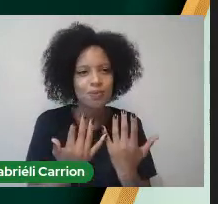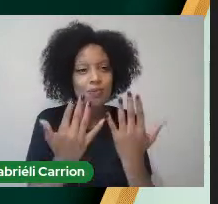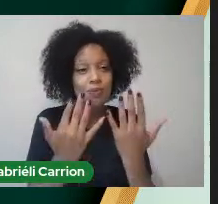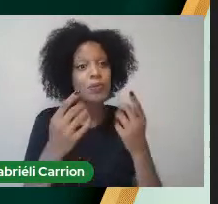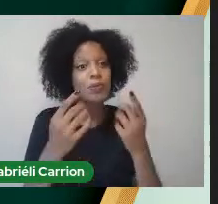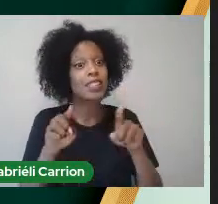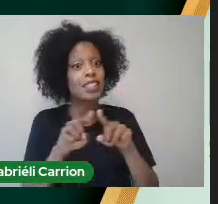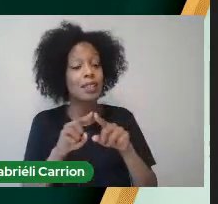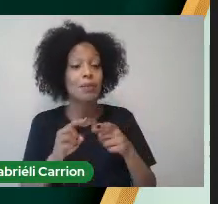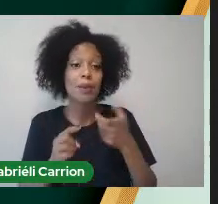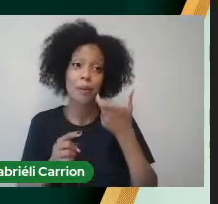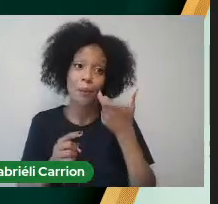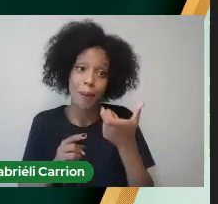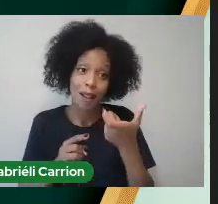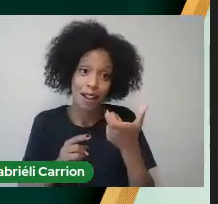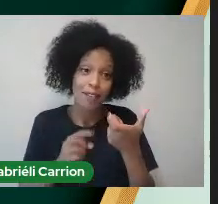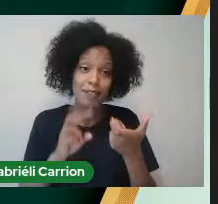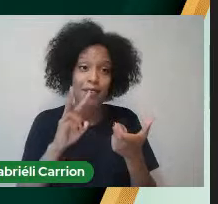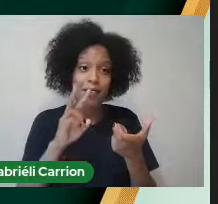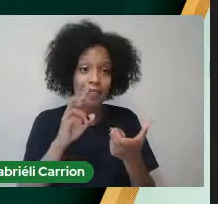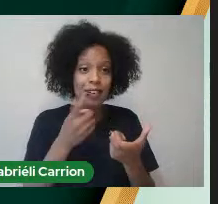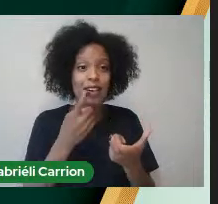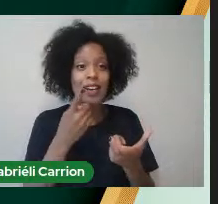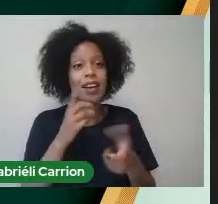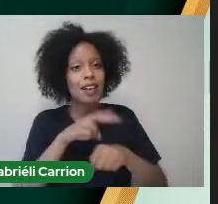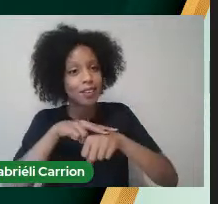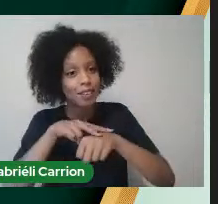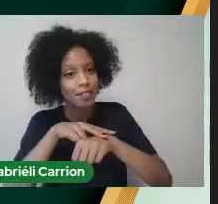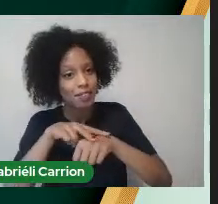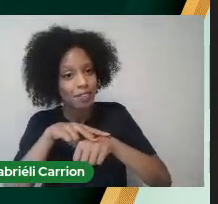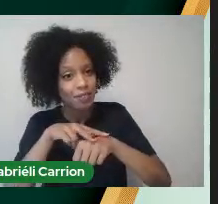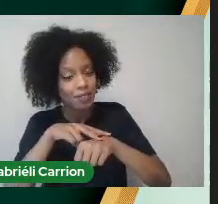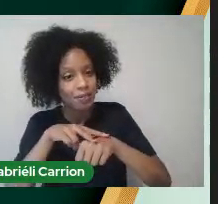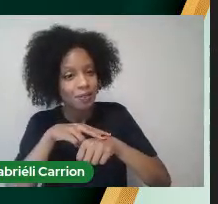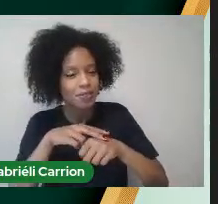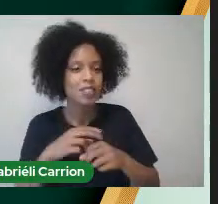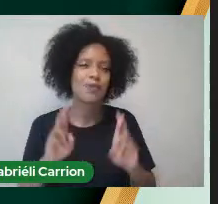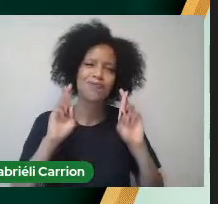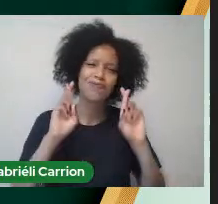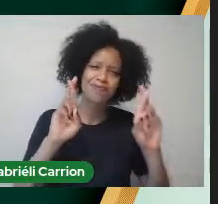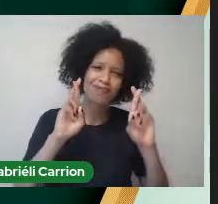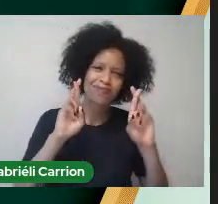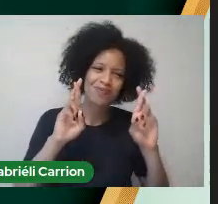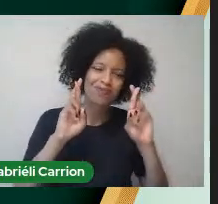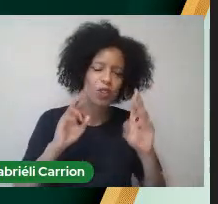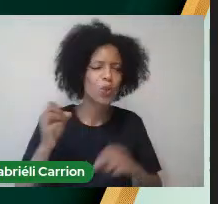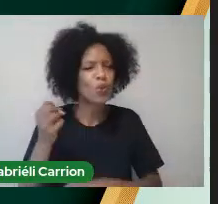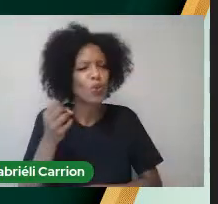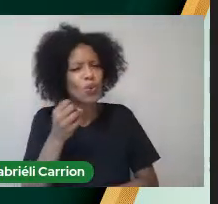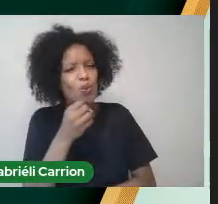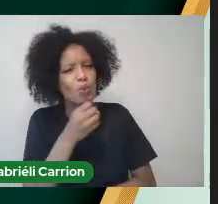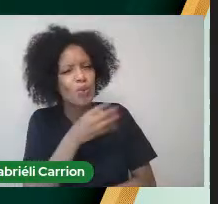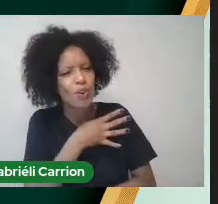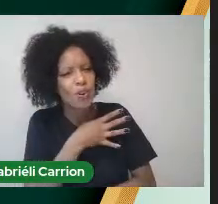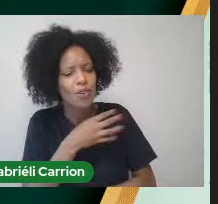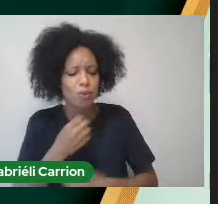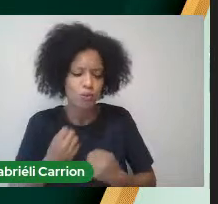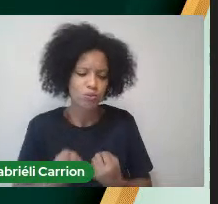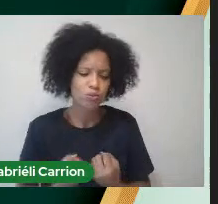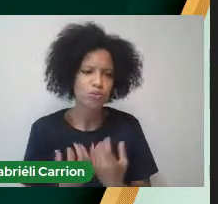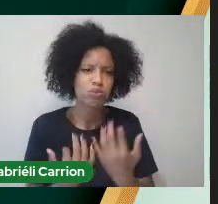Afinados Mar Mar Mar Mar Mata Esperança Novo Novo Brotação